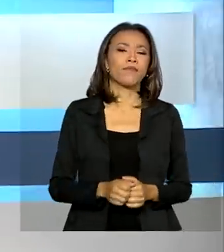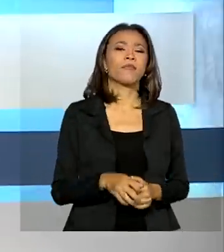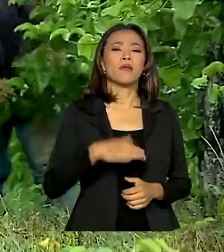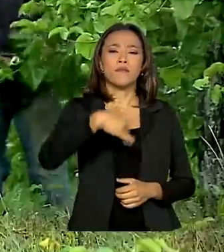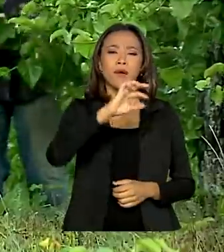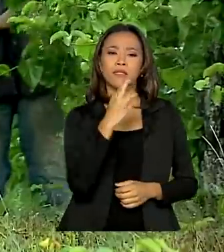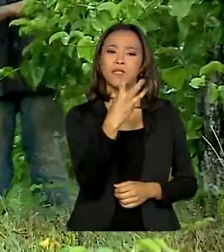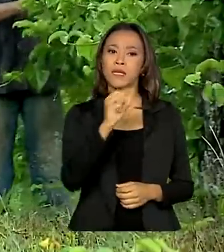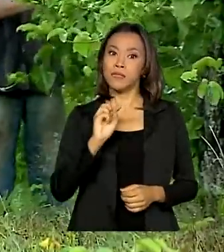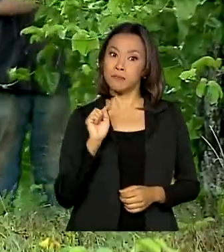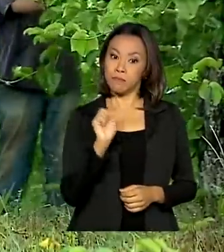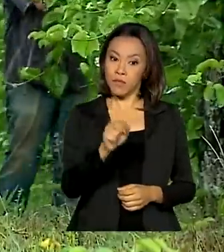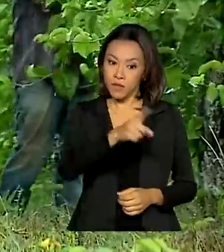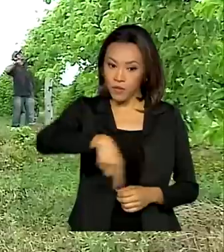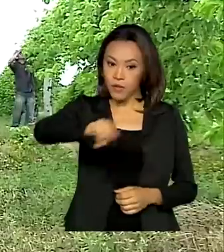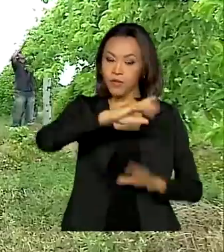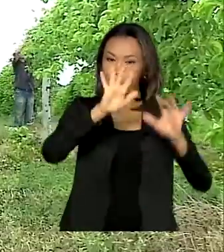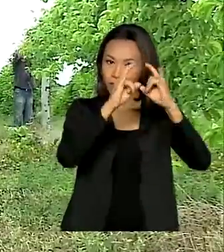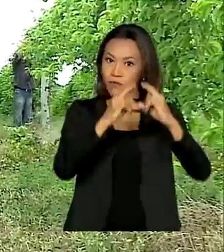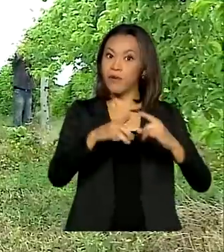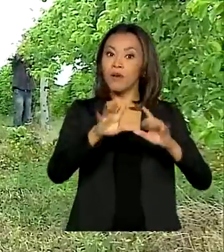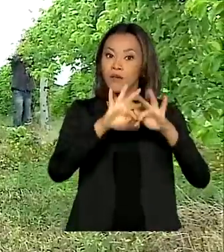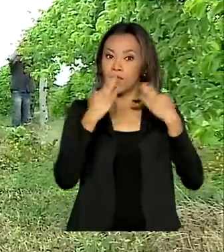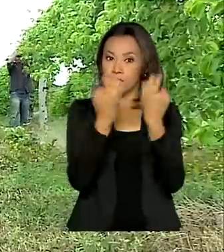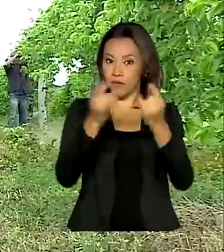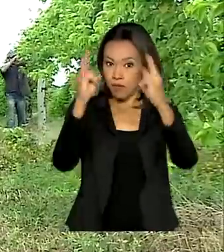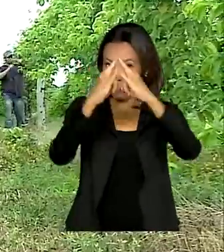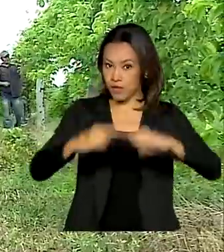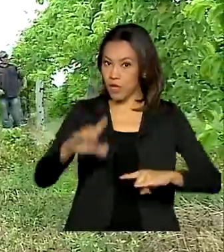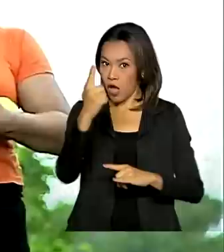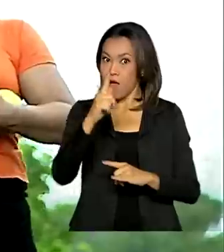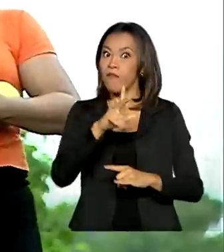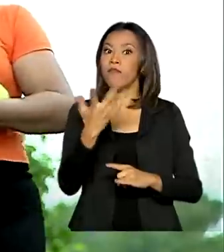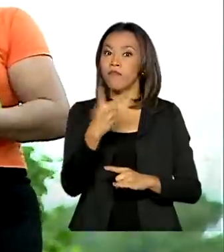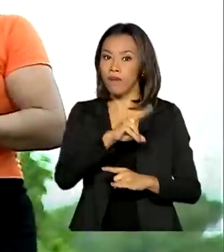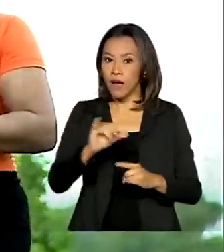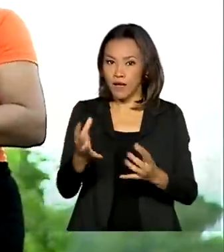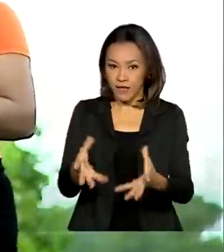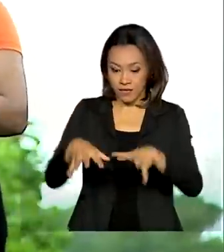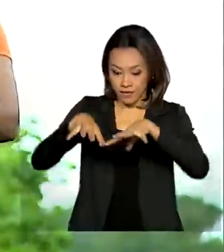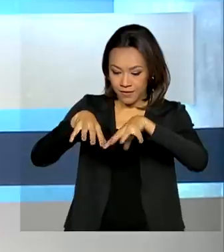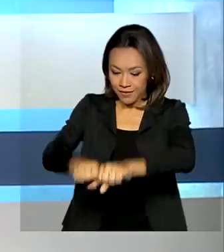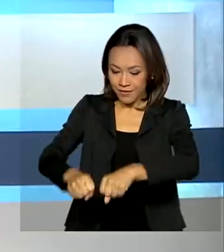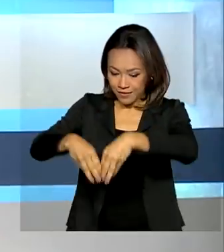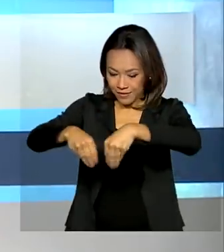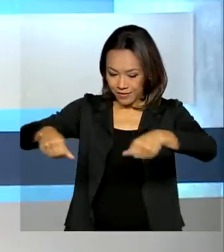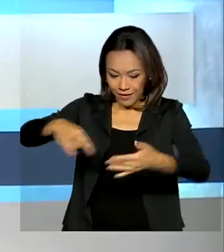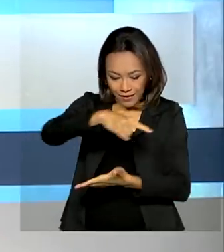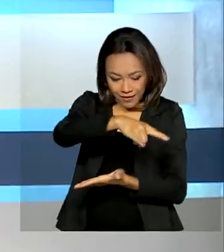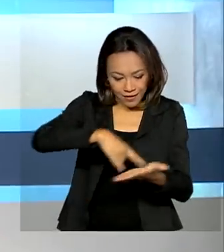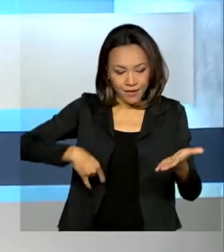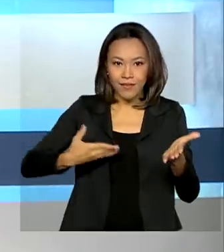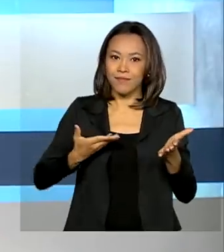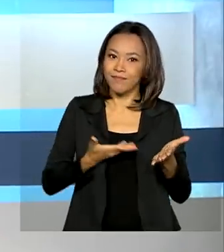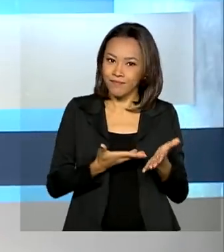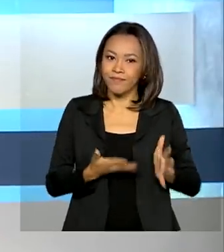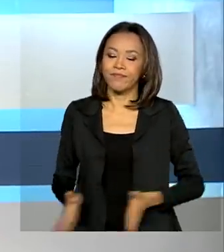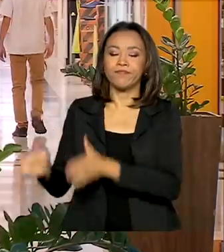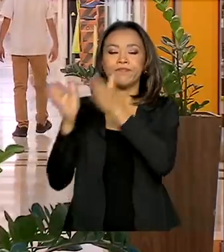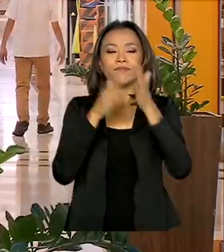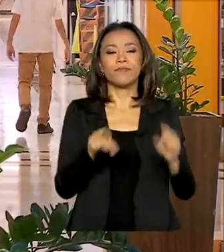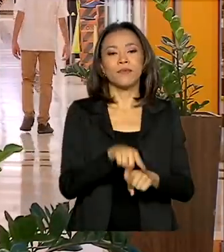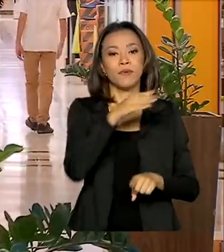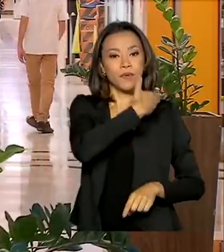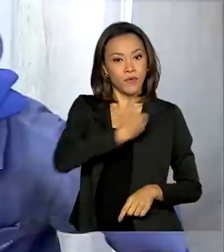3 mil famílias de assentamentos de Goiás vão receber o título definitivo da terra. E veja também, o governo